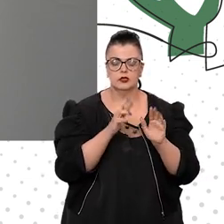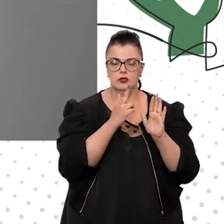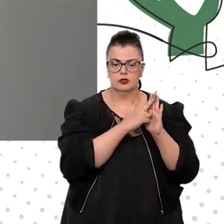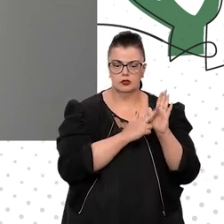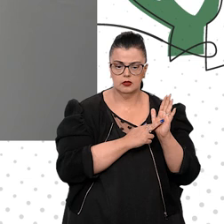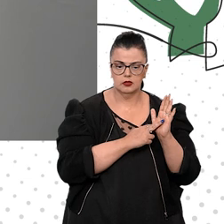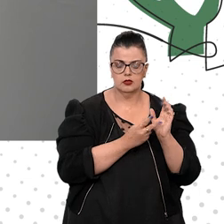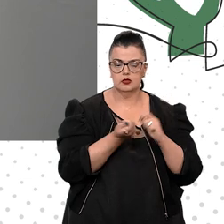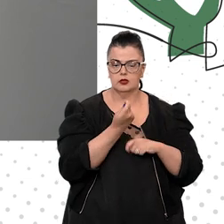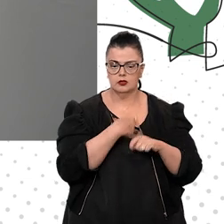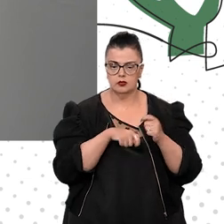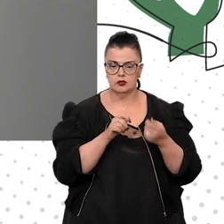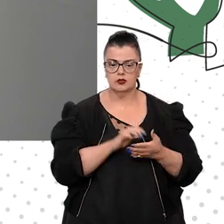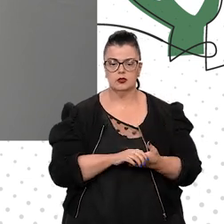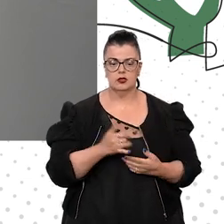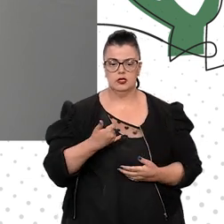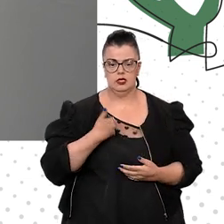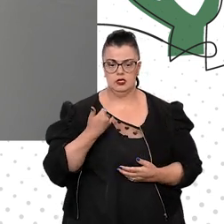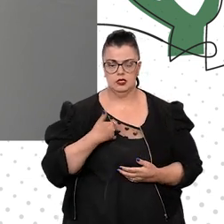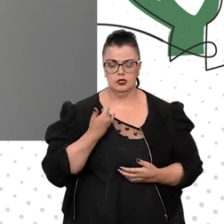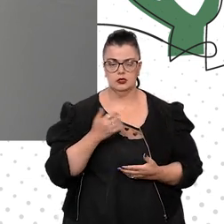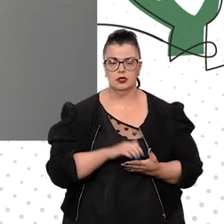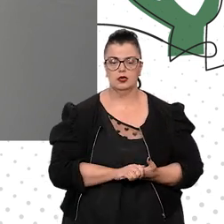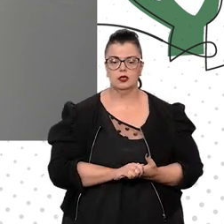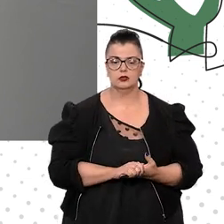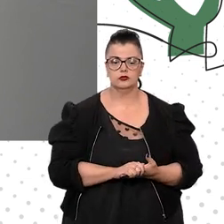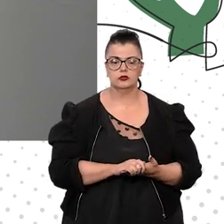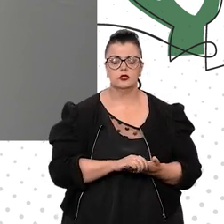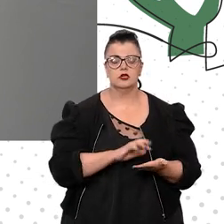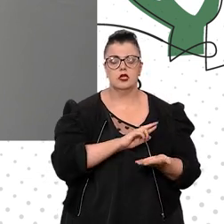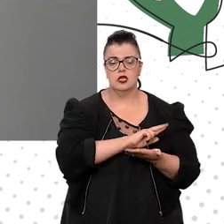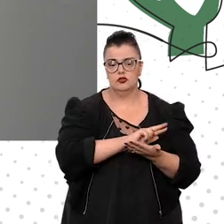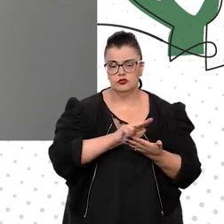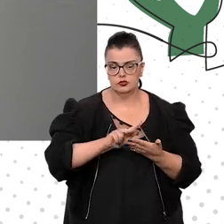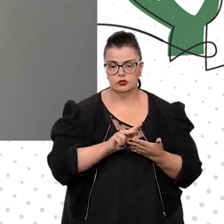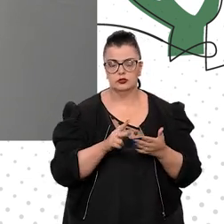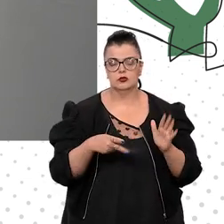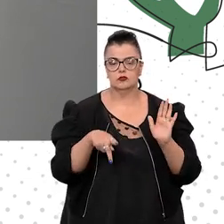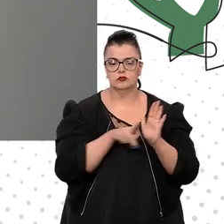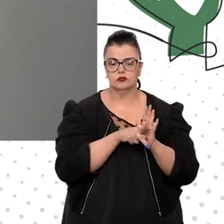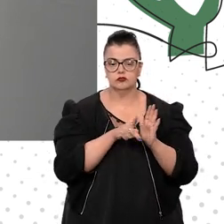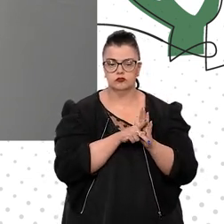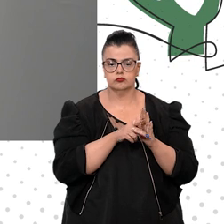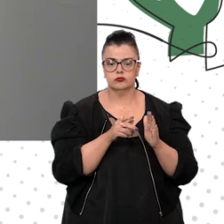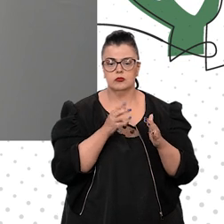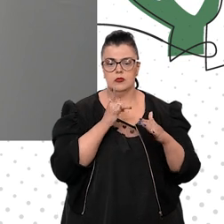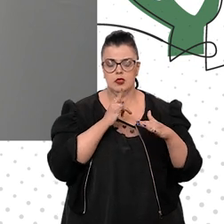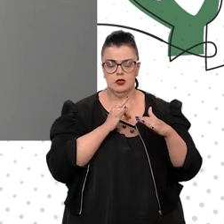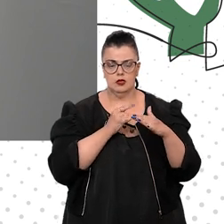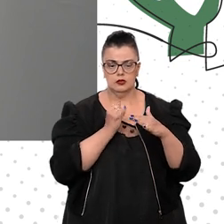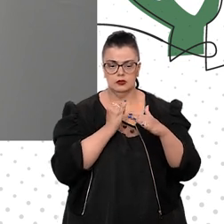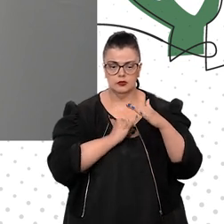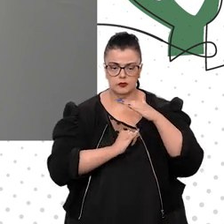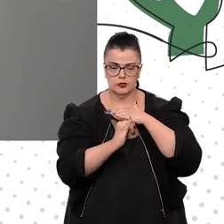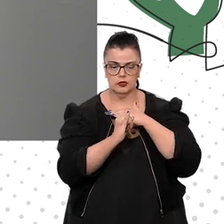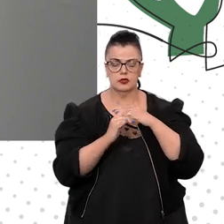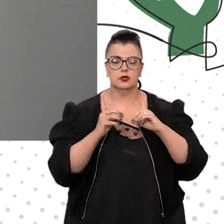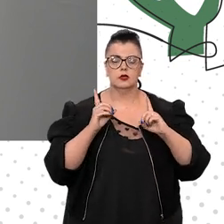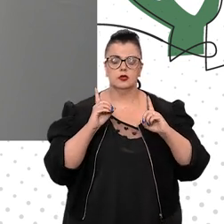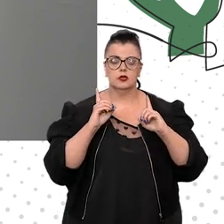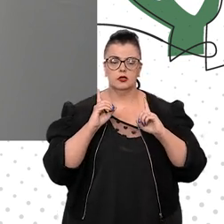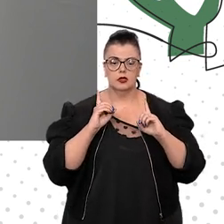gênero, idade, raça, etnia, status migratório, deficiência e